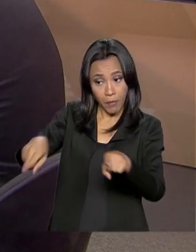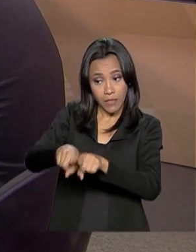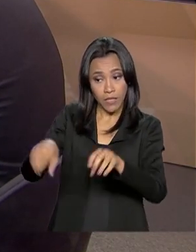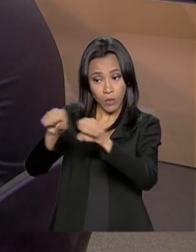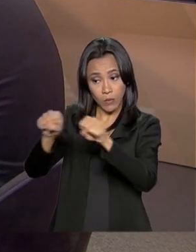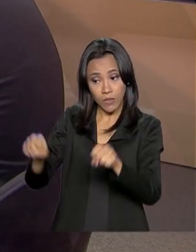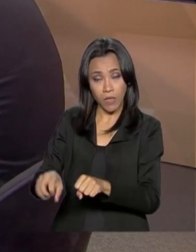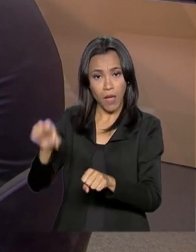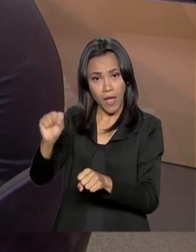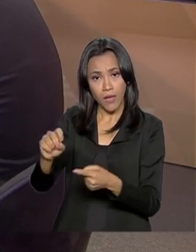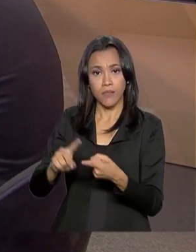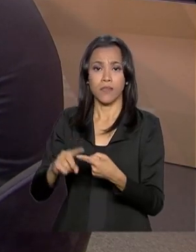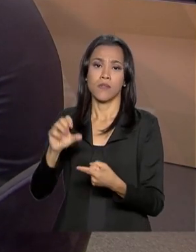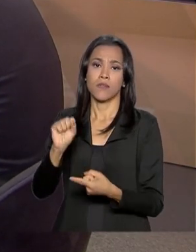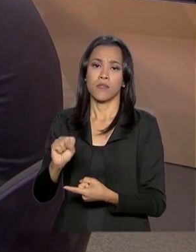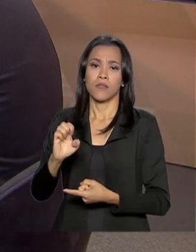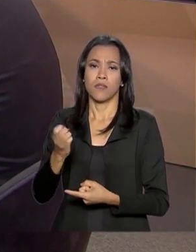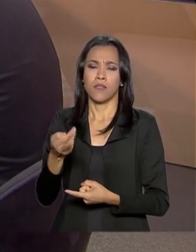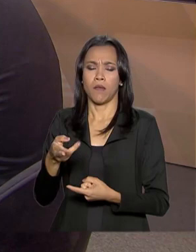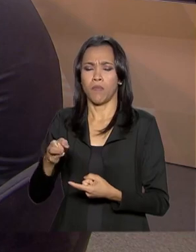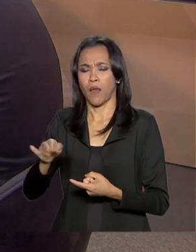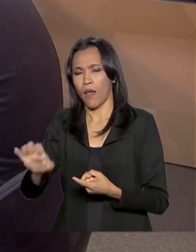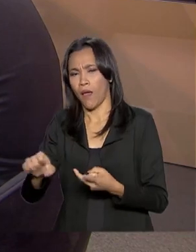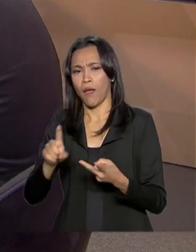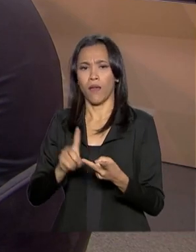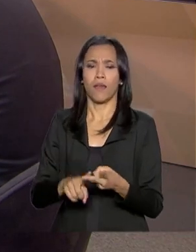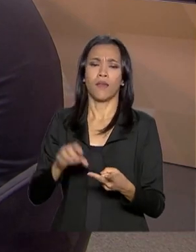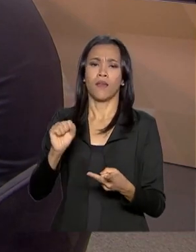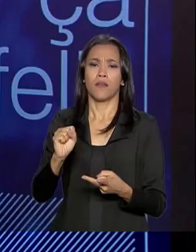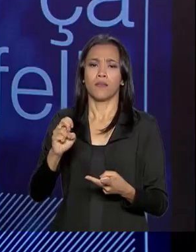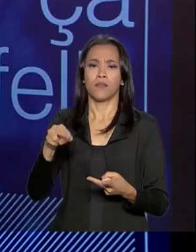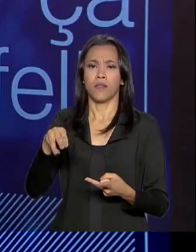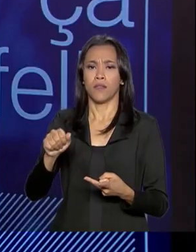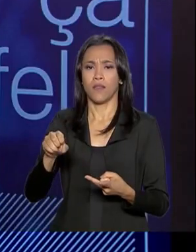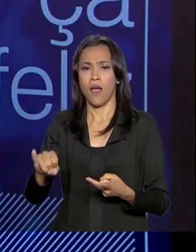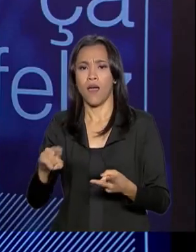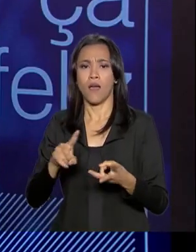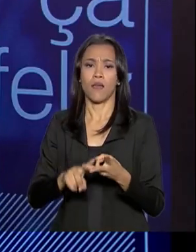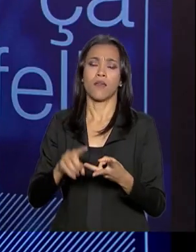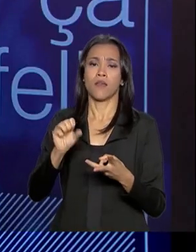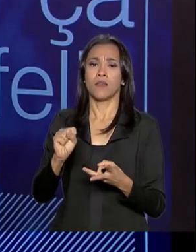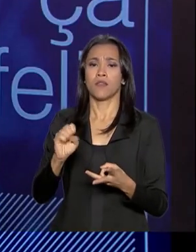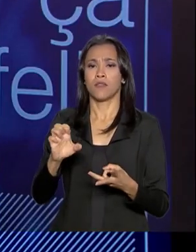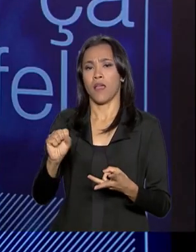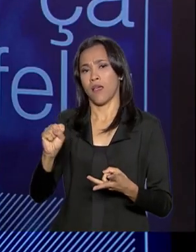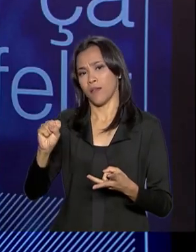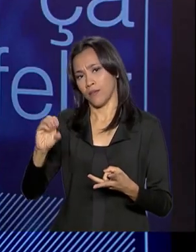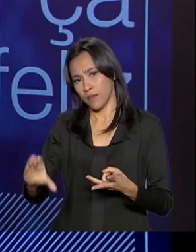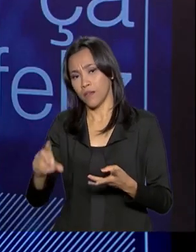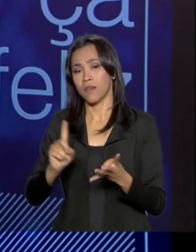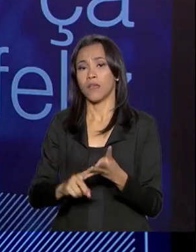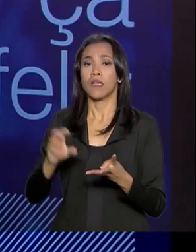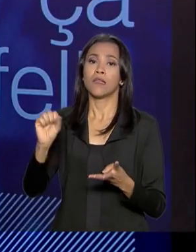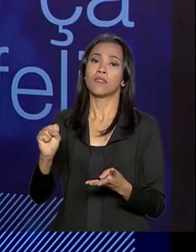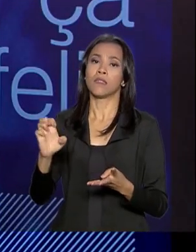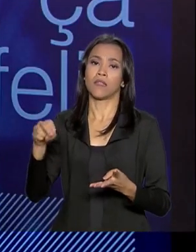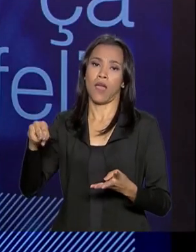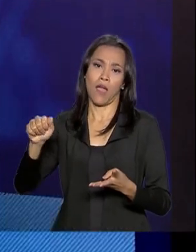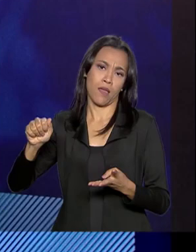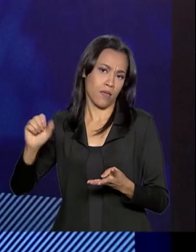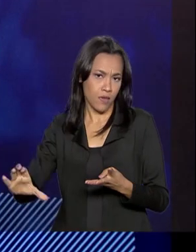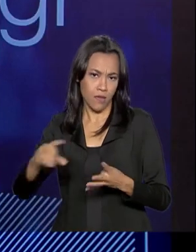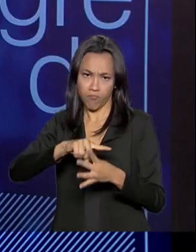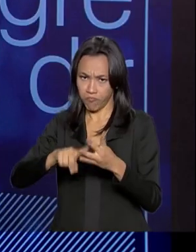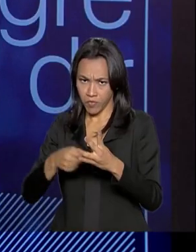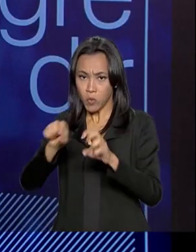passando pelo Senai, pelo SESI, pelo SESC, pelo SENAC, para ajudar esses jovens a